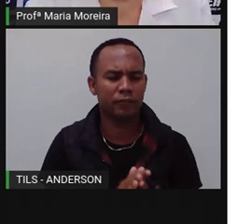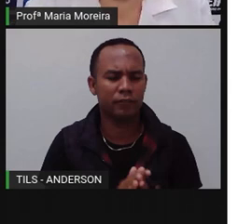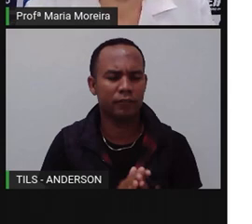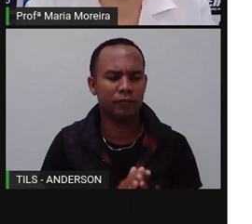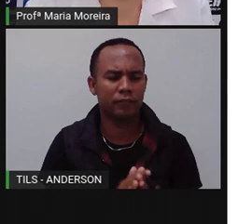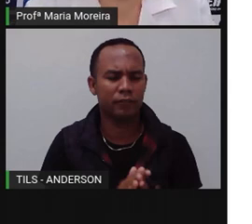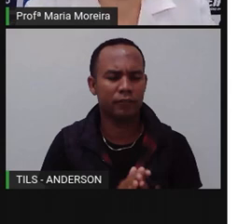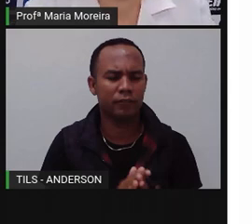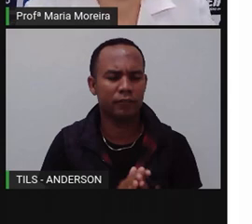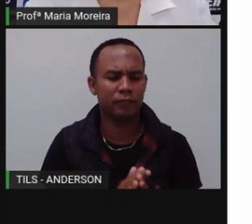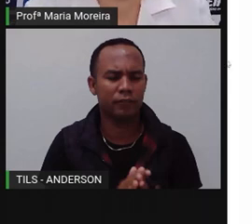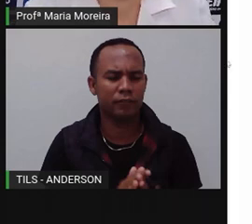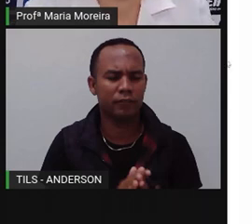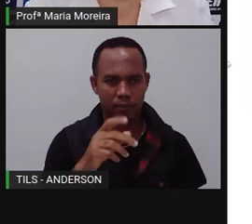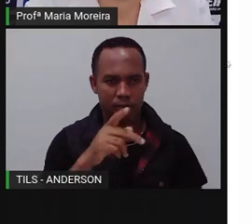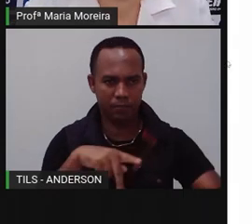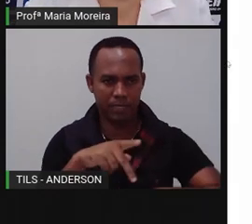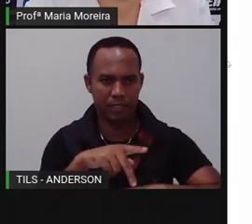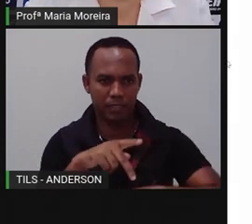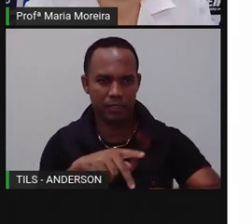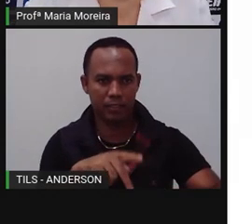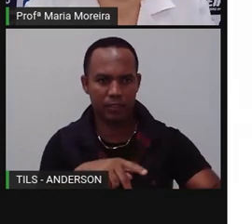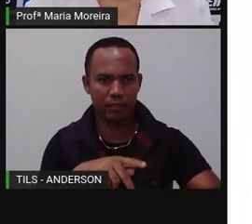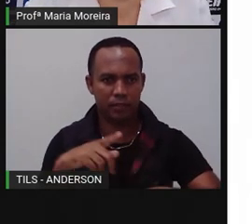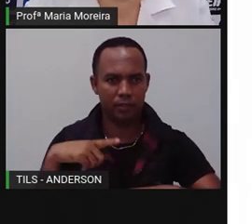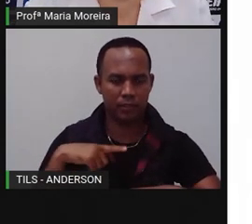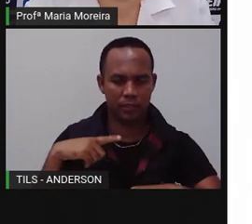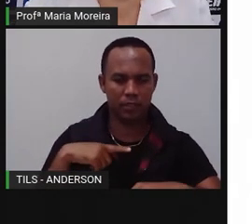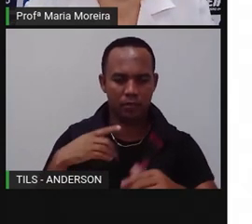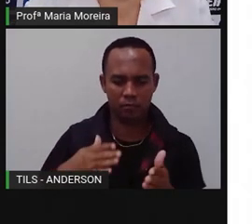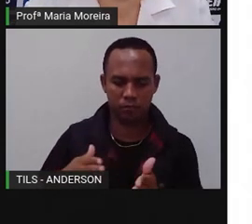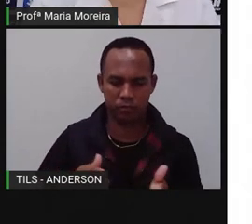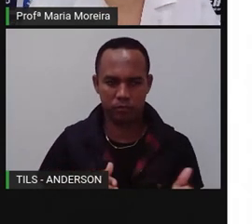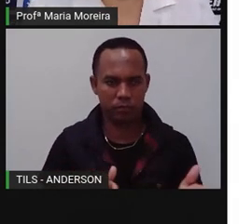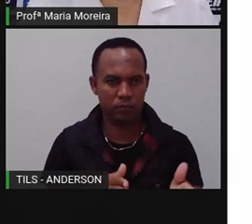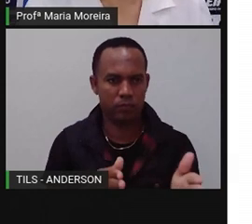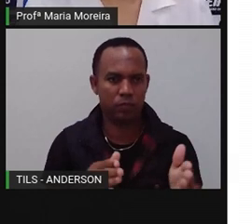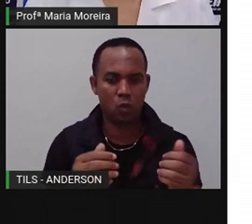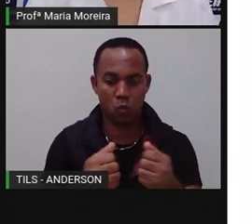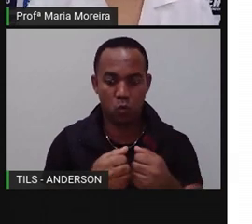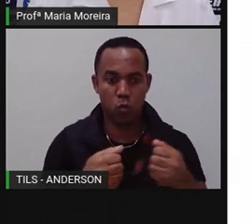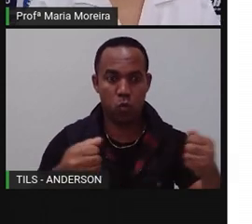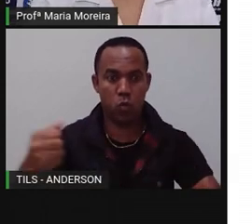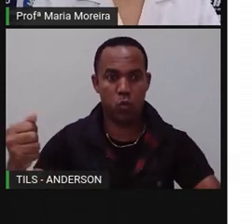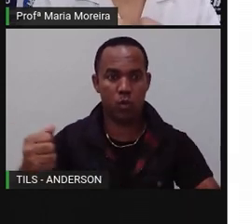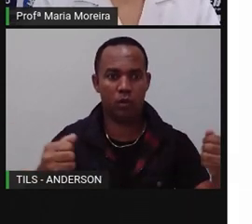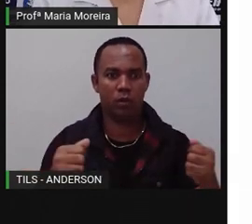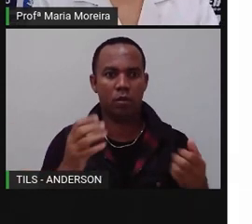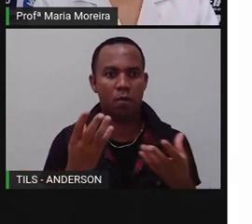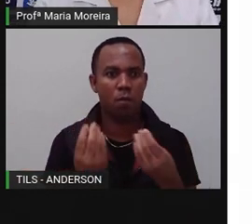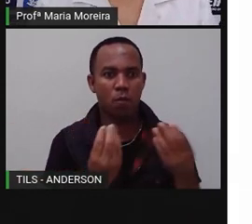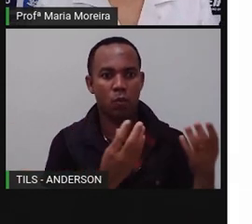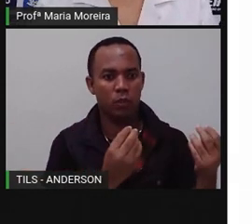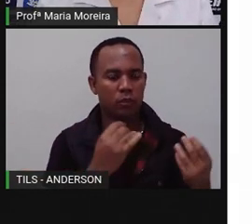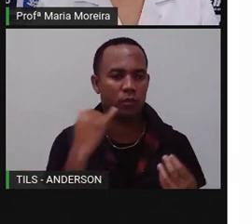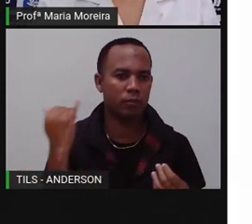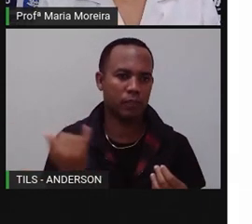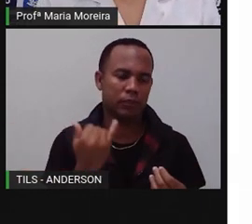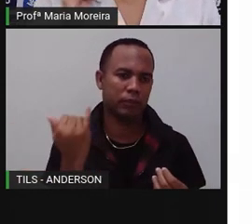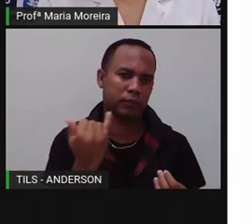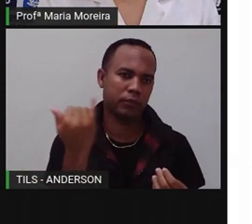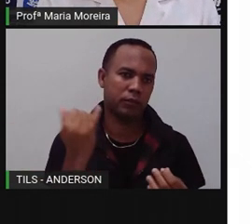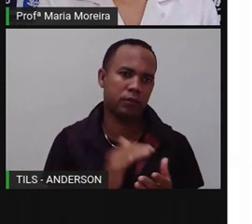Dez países, então imagine só, dez países que ele corta com essa extensão enorme, então ele é o quê? Muito importante.